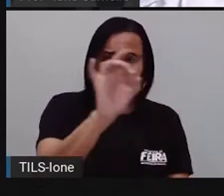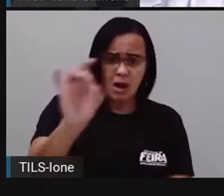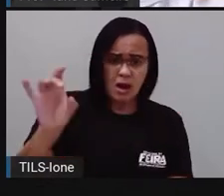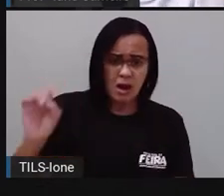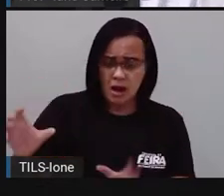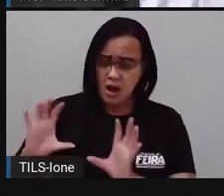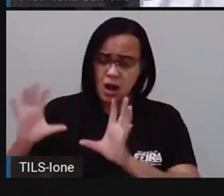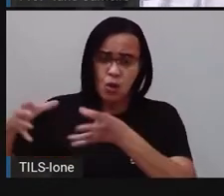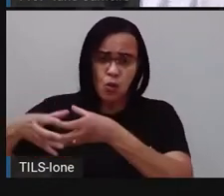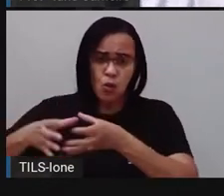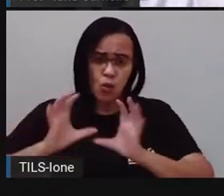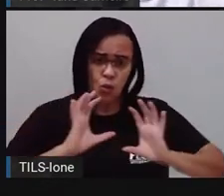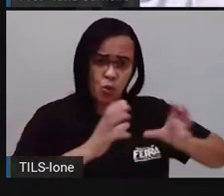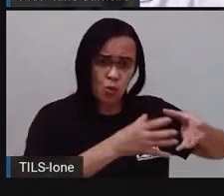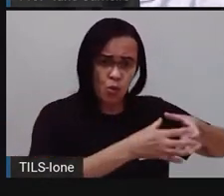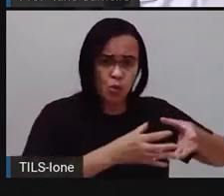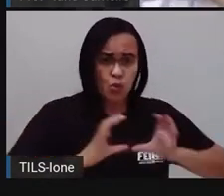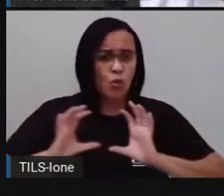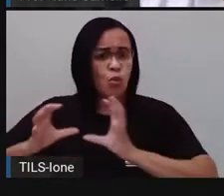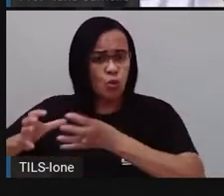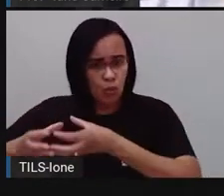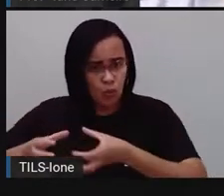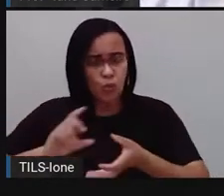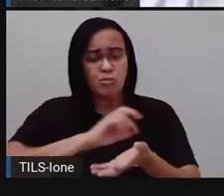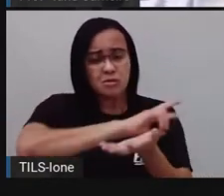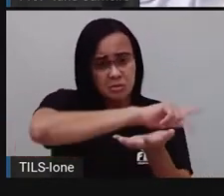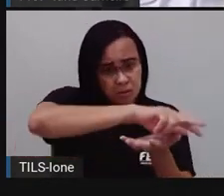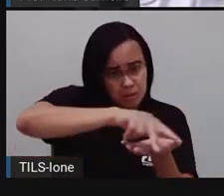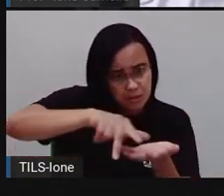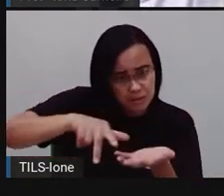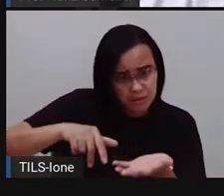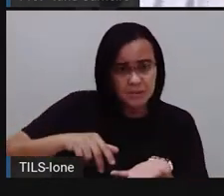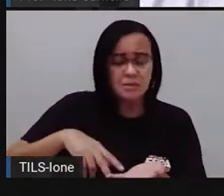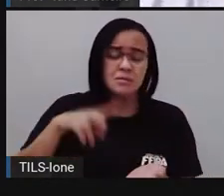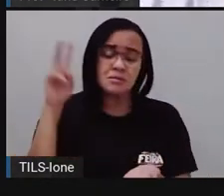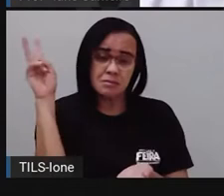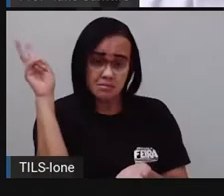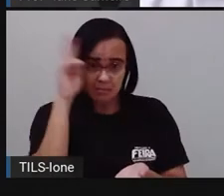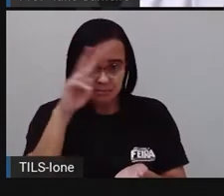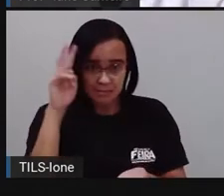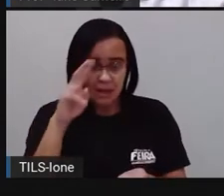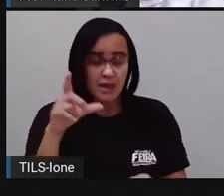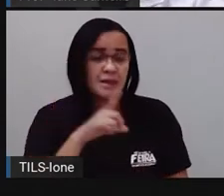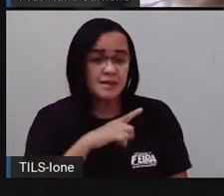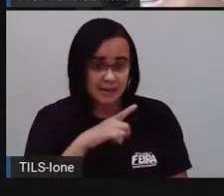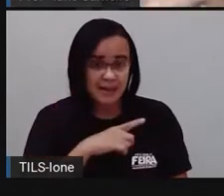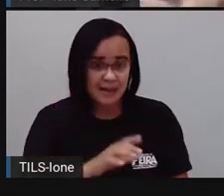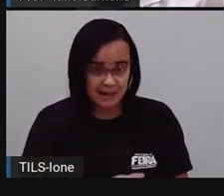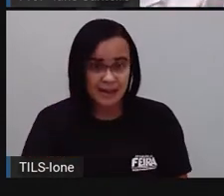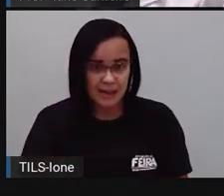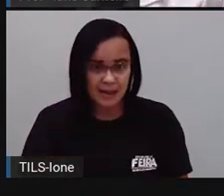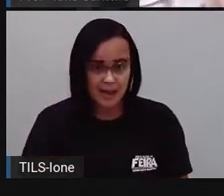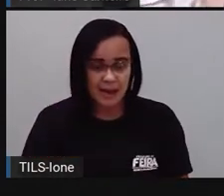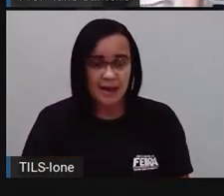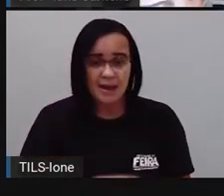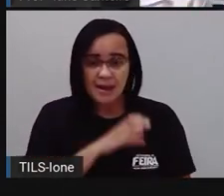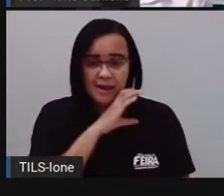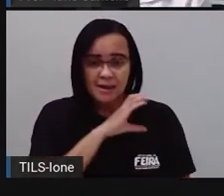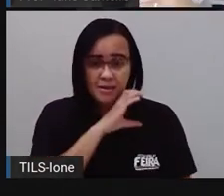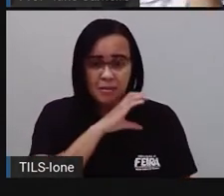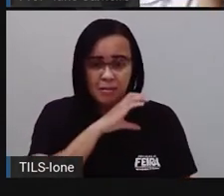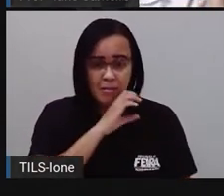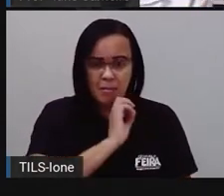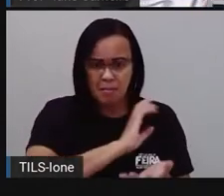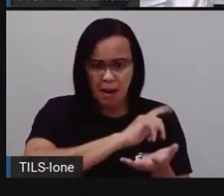das aranhas, tem o grupo dos insetos, né? Tem o grupo dos mamíferos, tem o grupo dos vertebrados, invertebrados. Então,